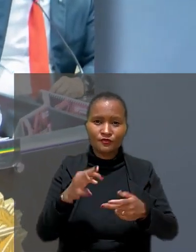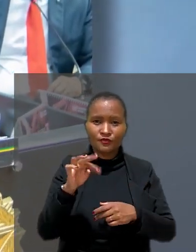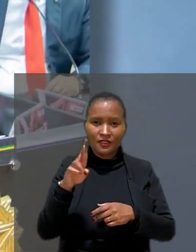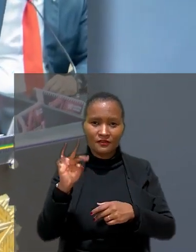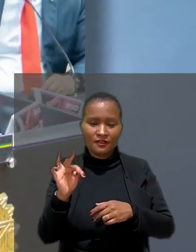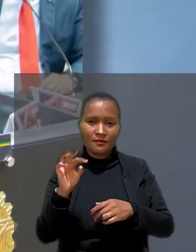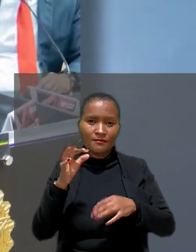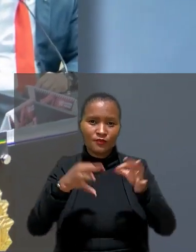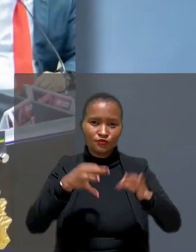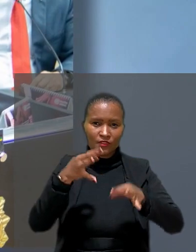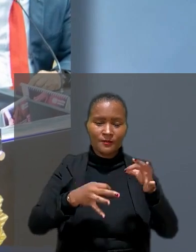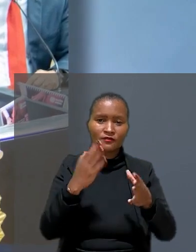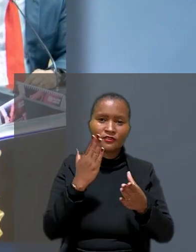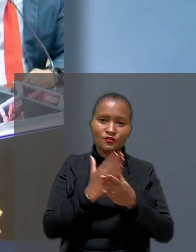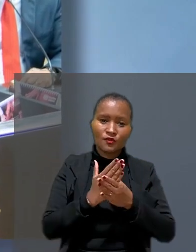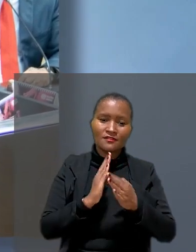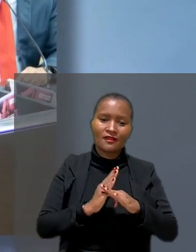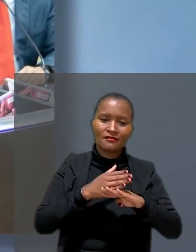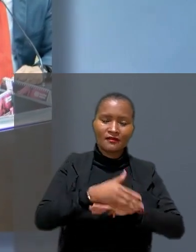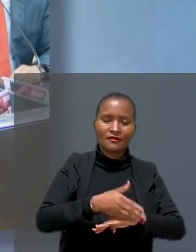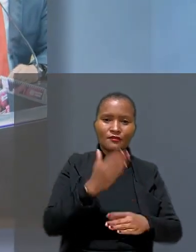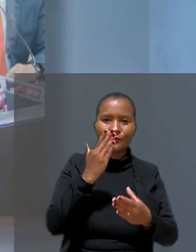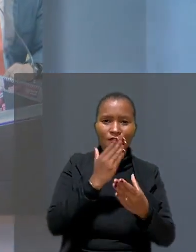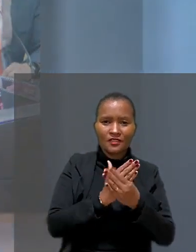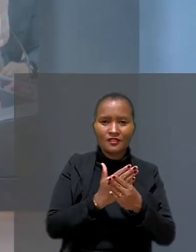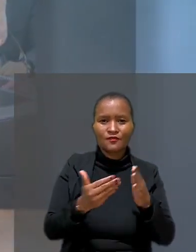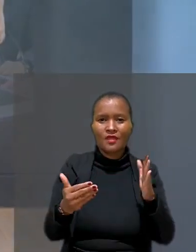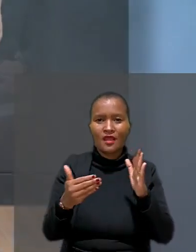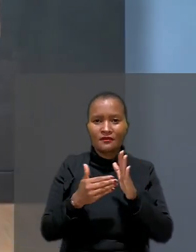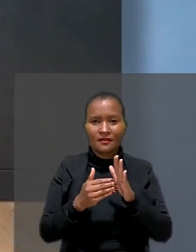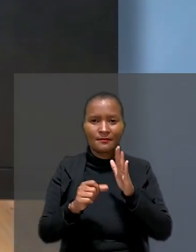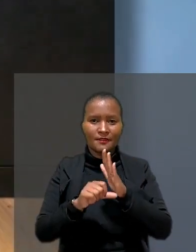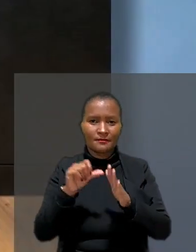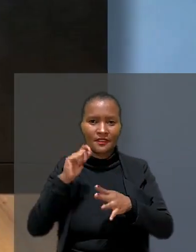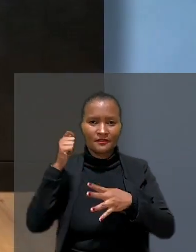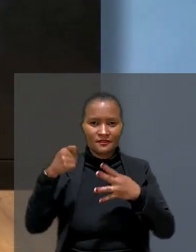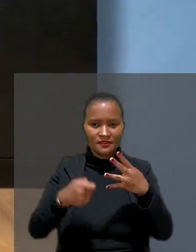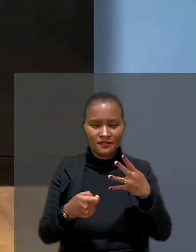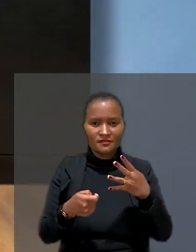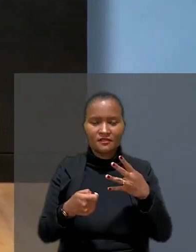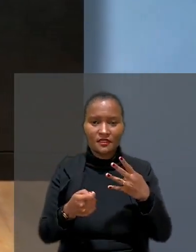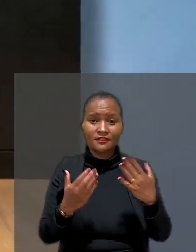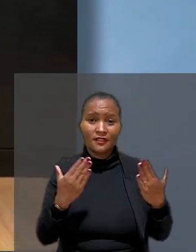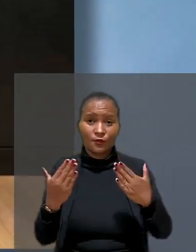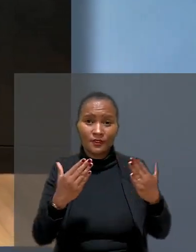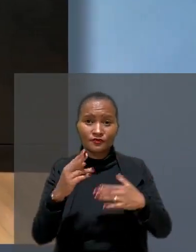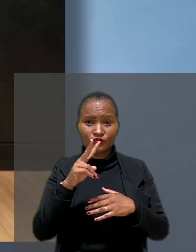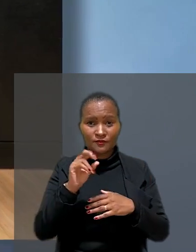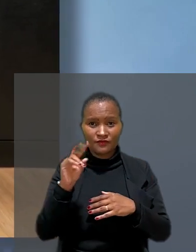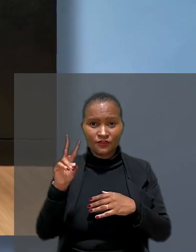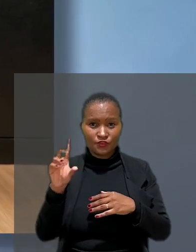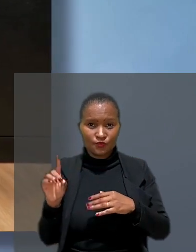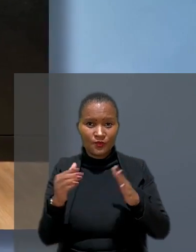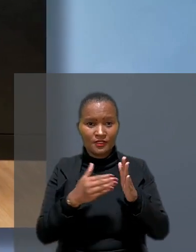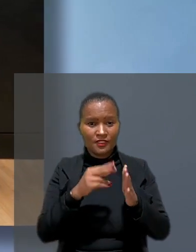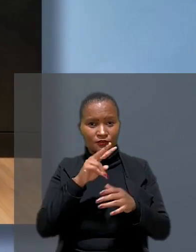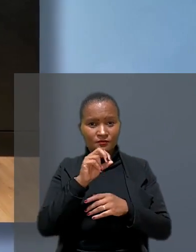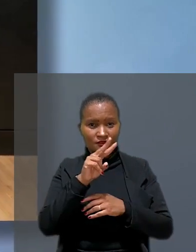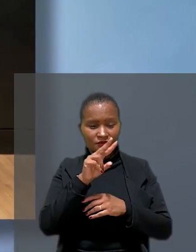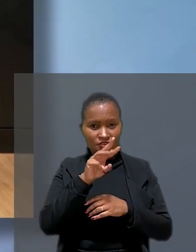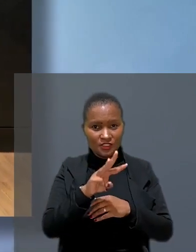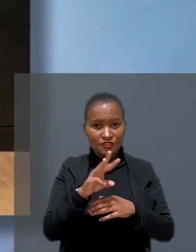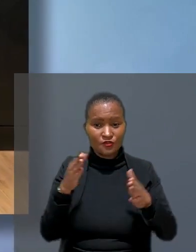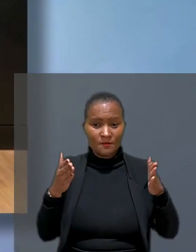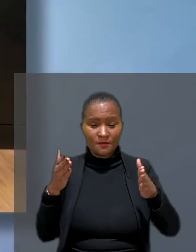desde a entrada do processo até a primeira sentença. Na comparação de 2021 para 2023, o período caiu de